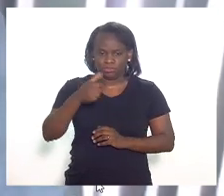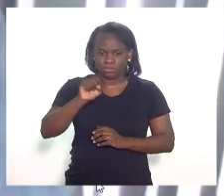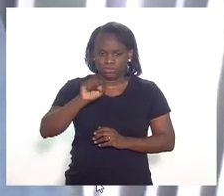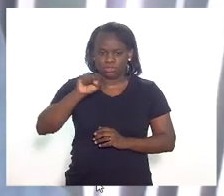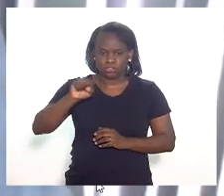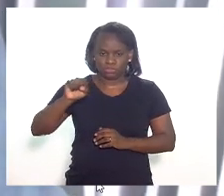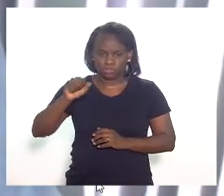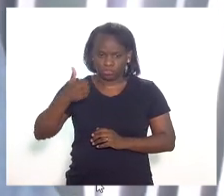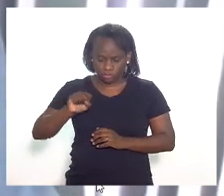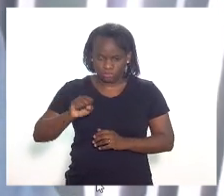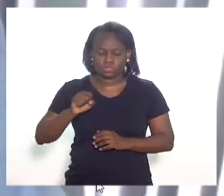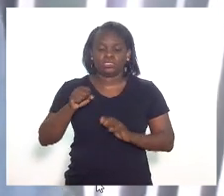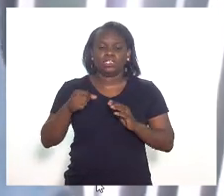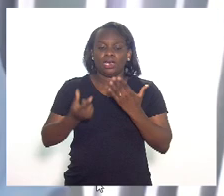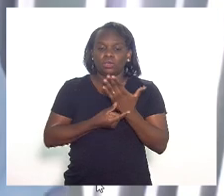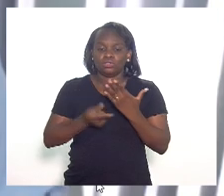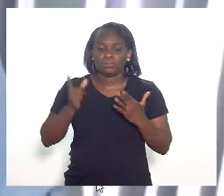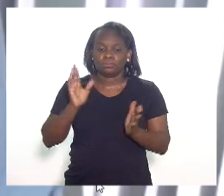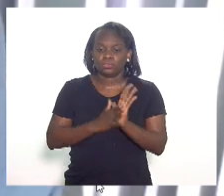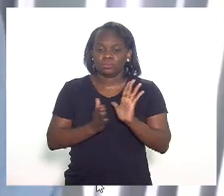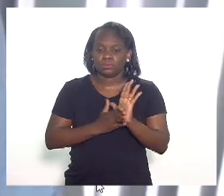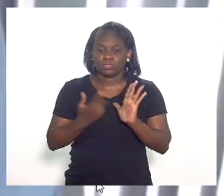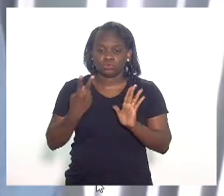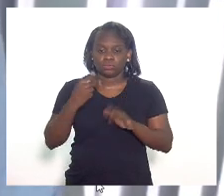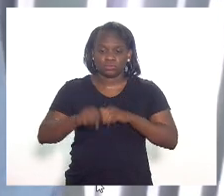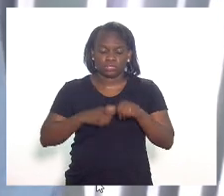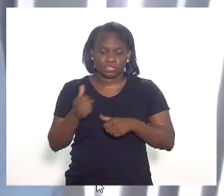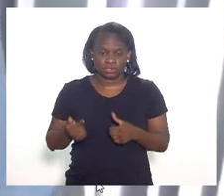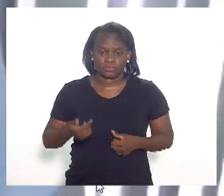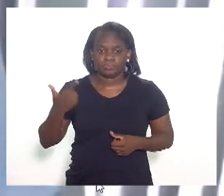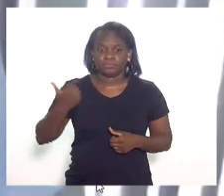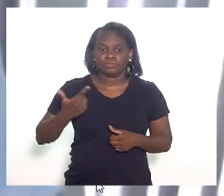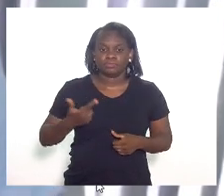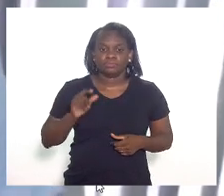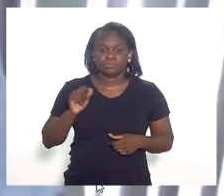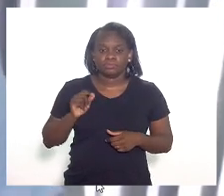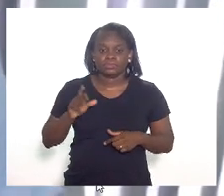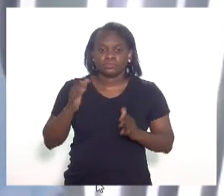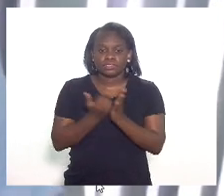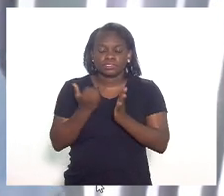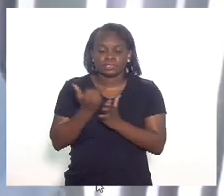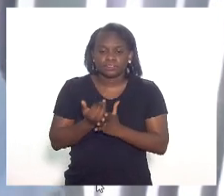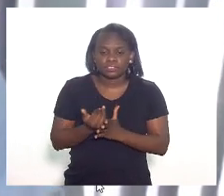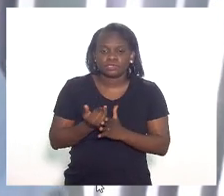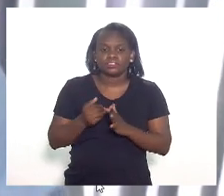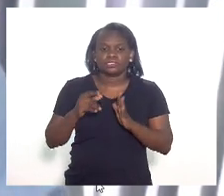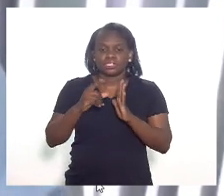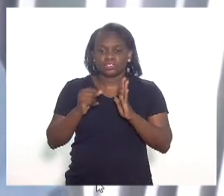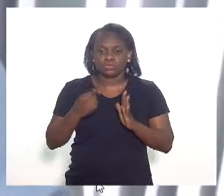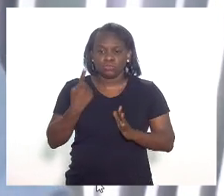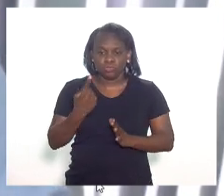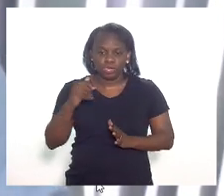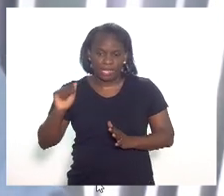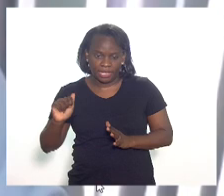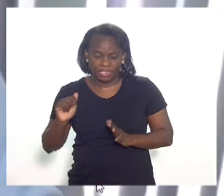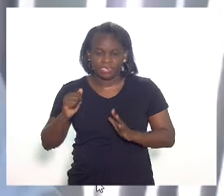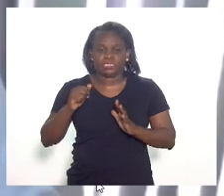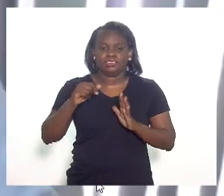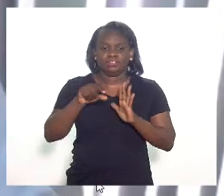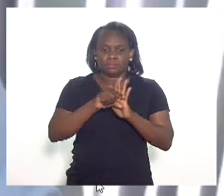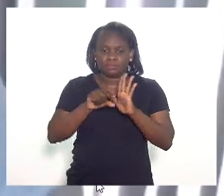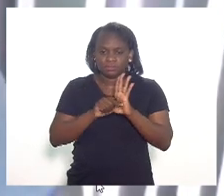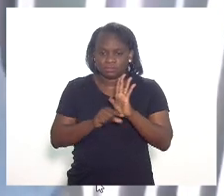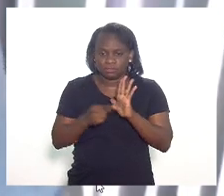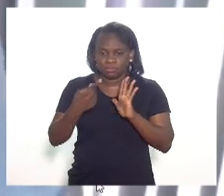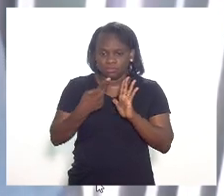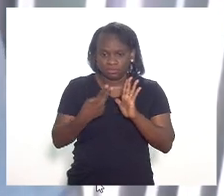o autor propõe duas alterações. Na segunda, é para acrescentar o artigo 1A e parágrafos 1º e 2º e